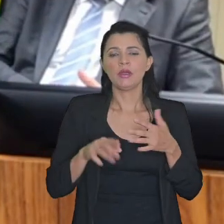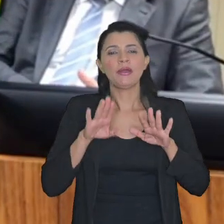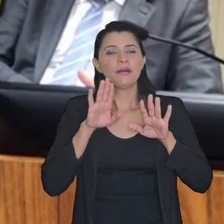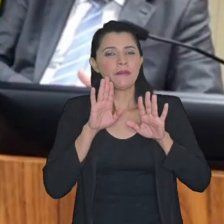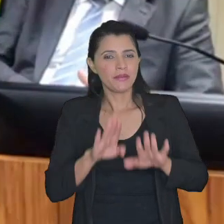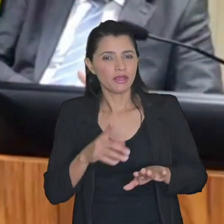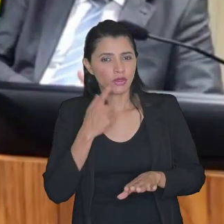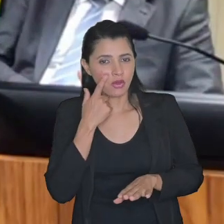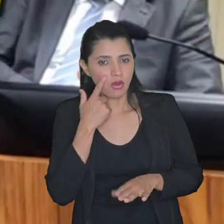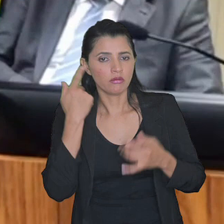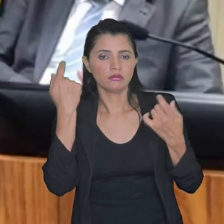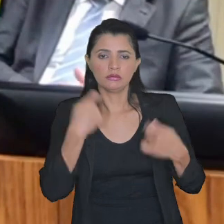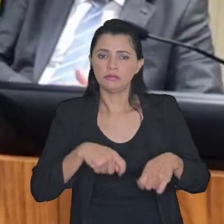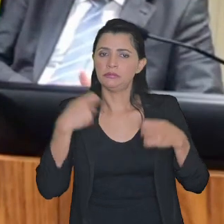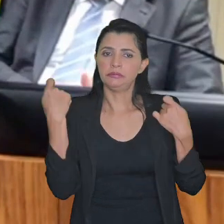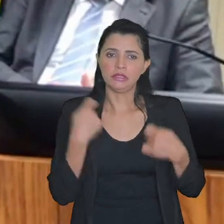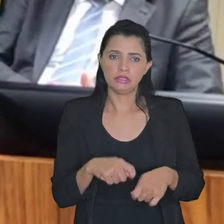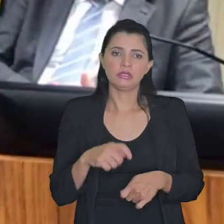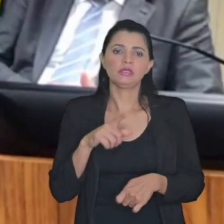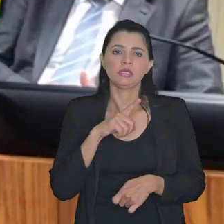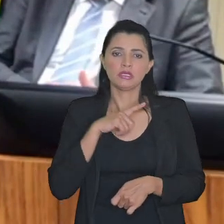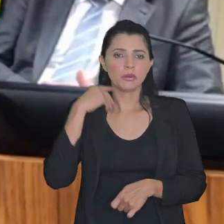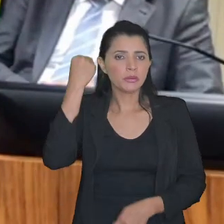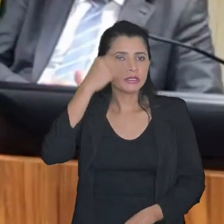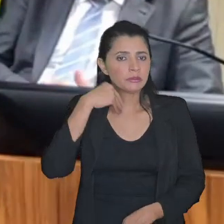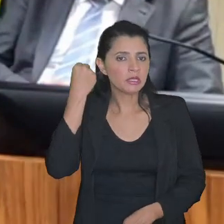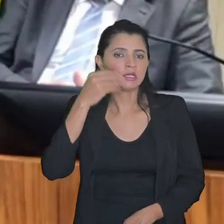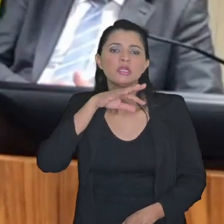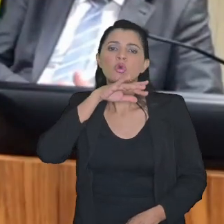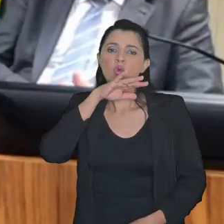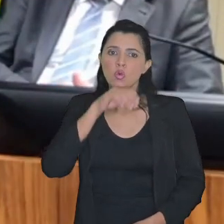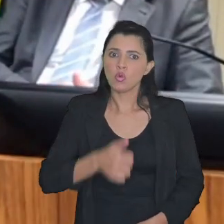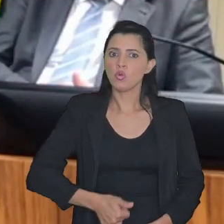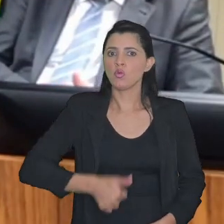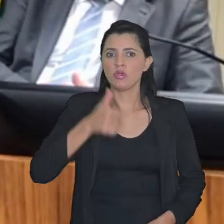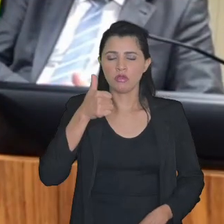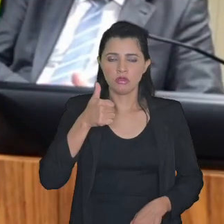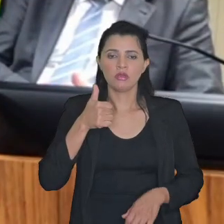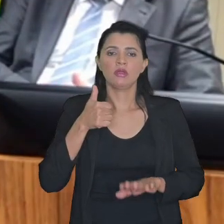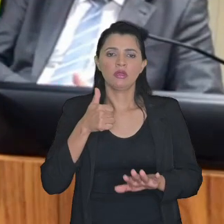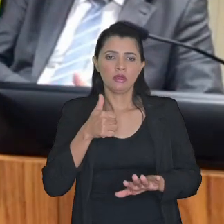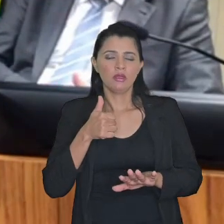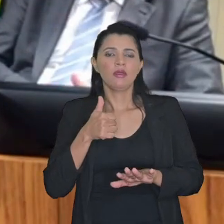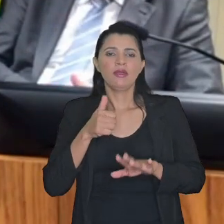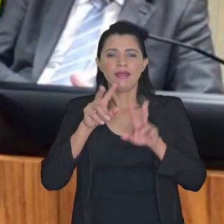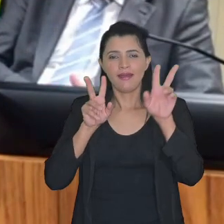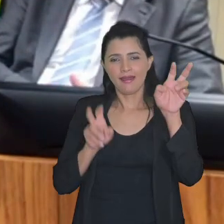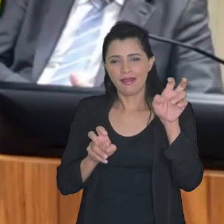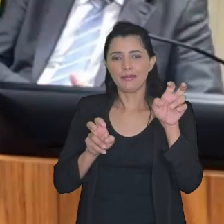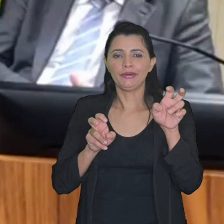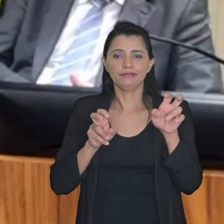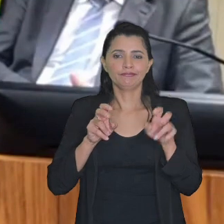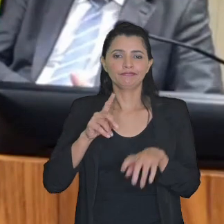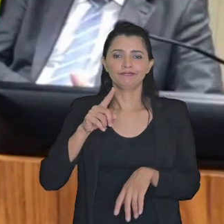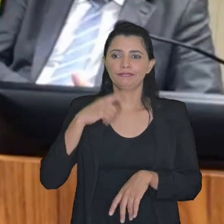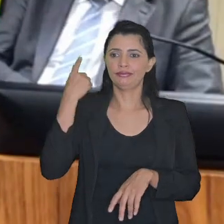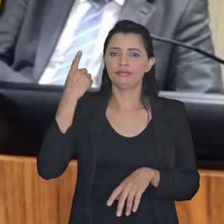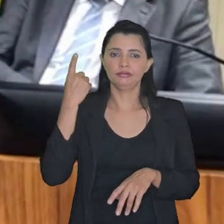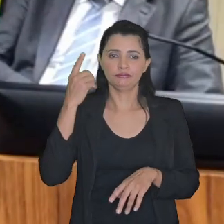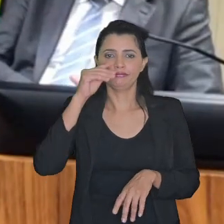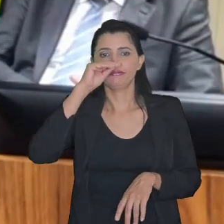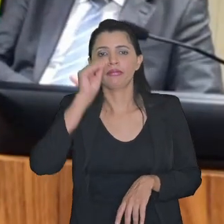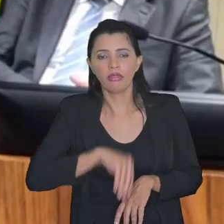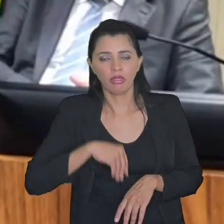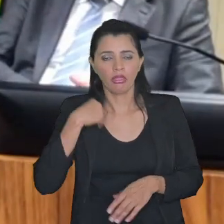mas vejam é preciso sofrer uma experiência ruim um aspas fracasso nada é